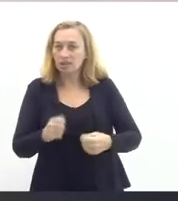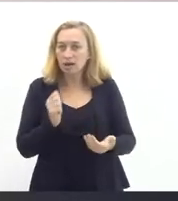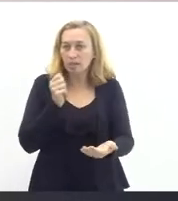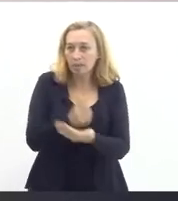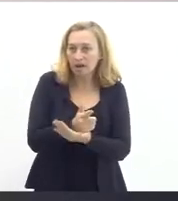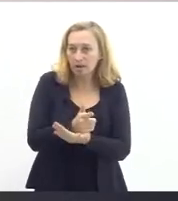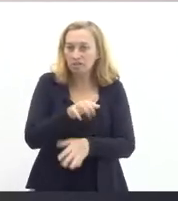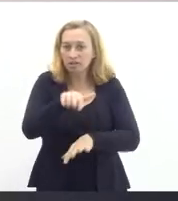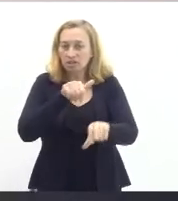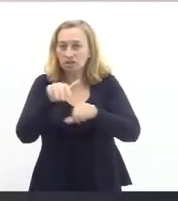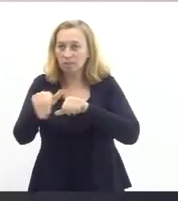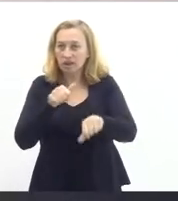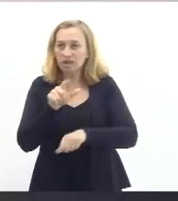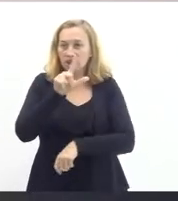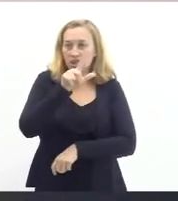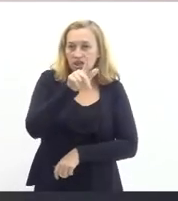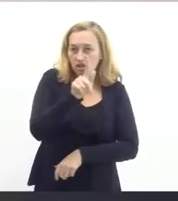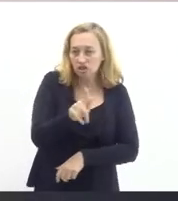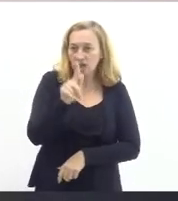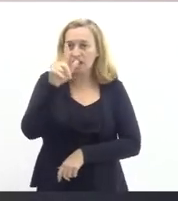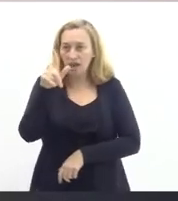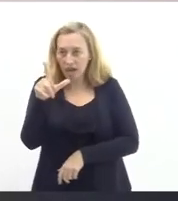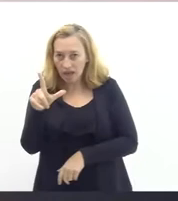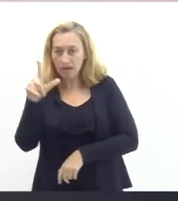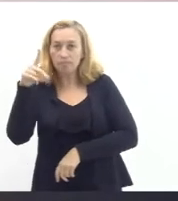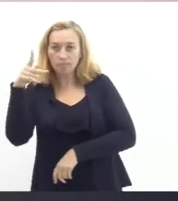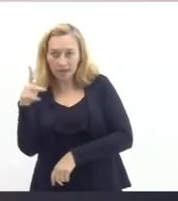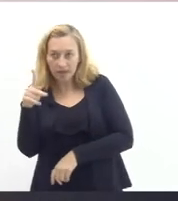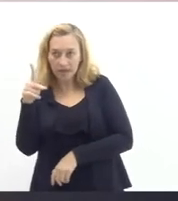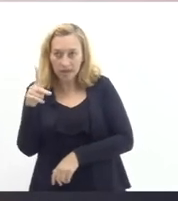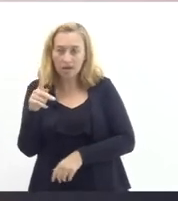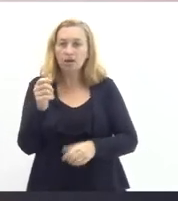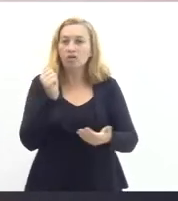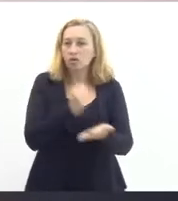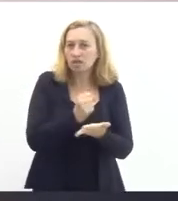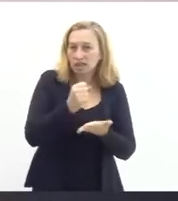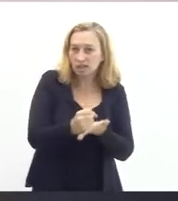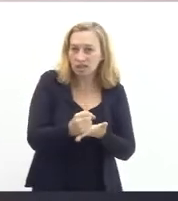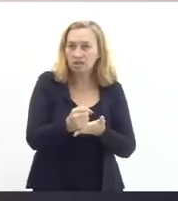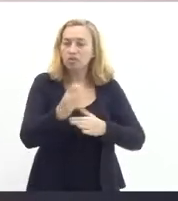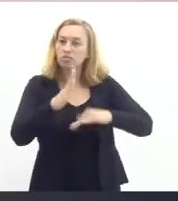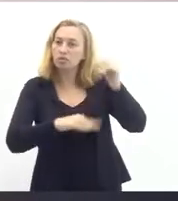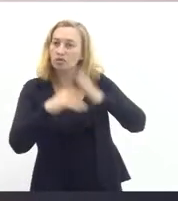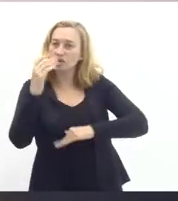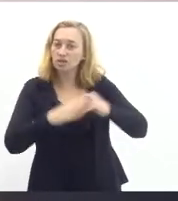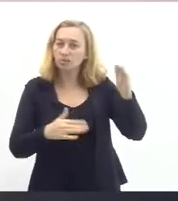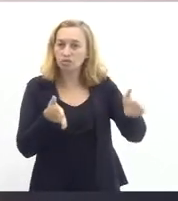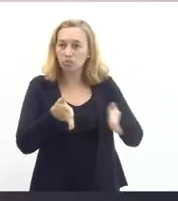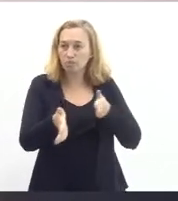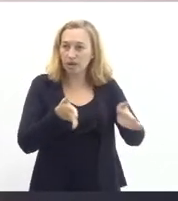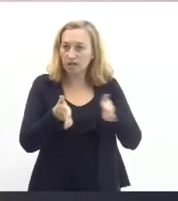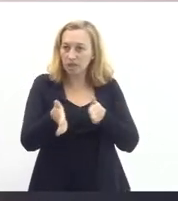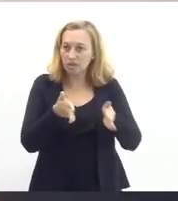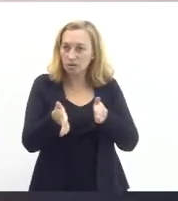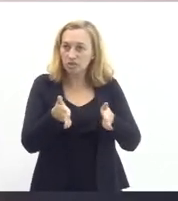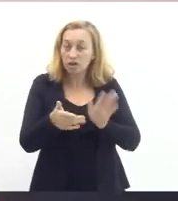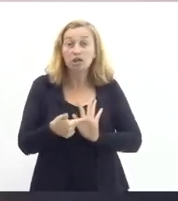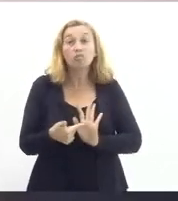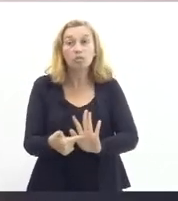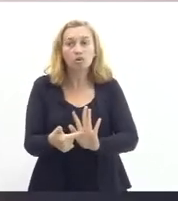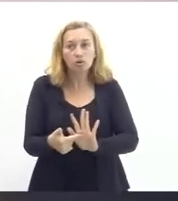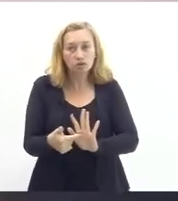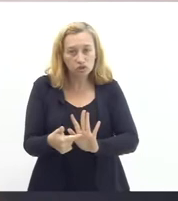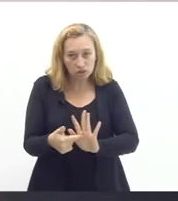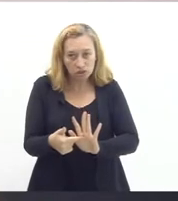chamadas GLPs, as gratificações por lotação provisória, como a contratação de profissionais por tempo determinado, o que revela de maneira